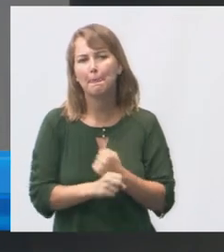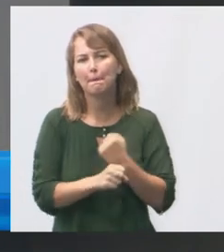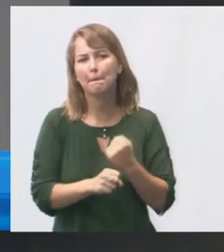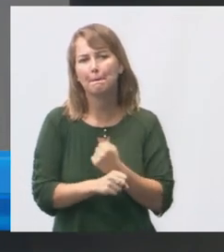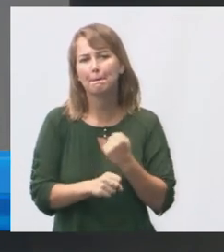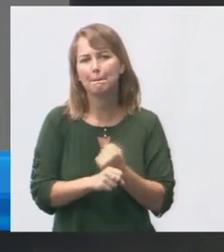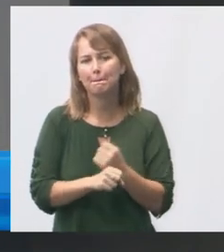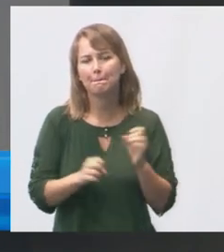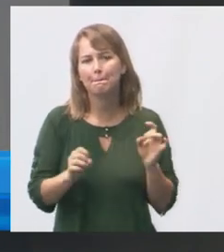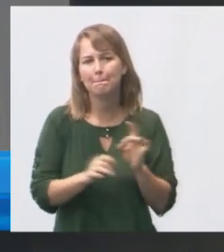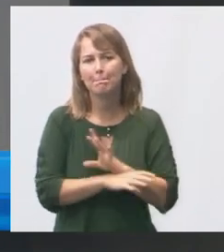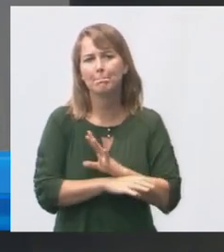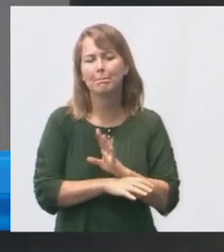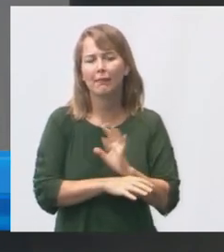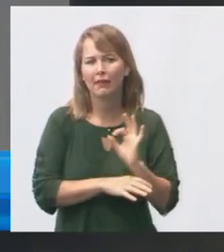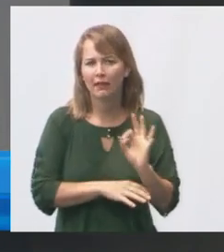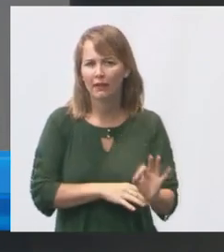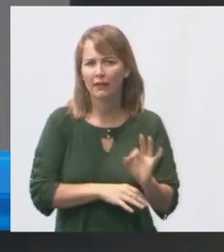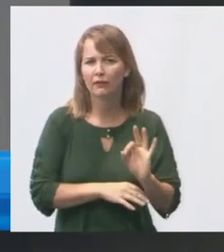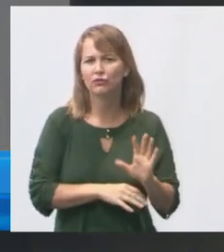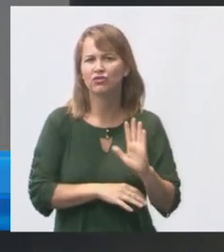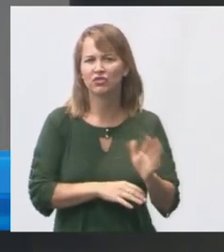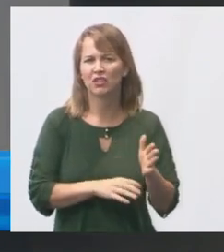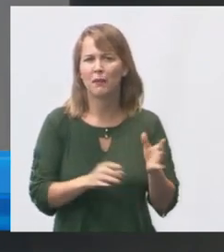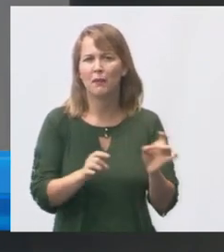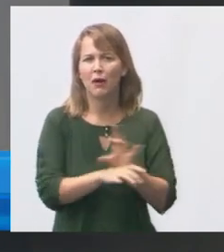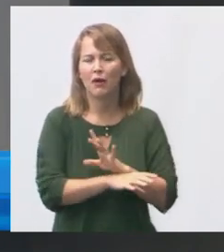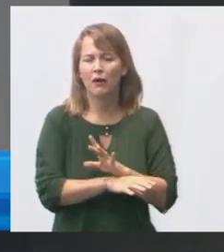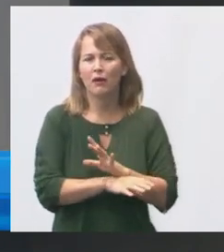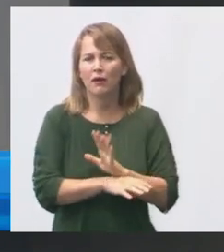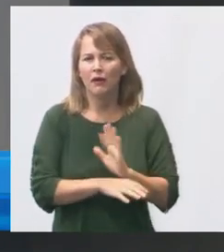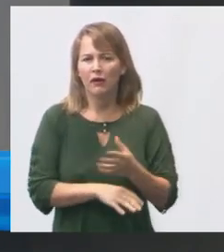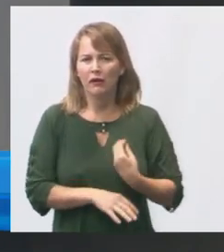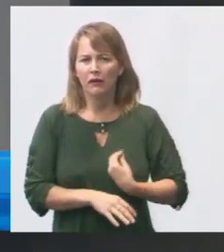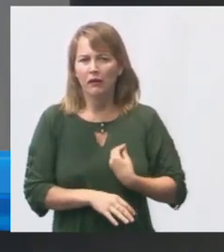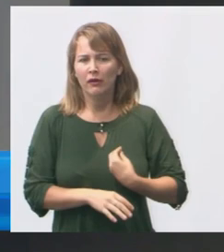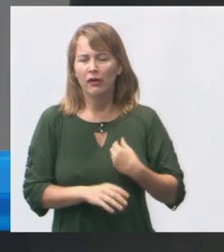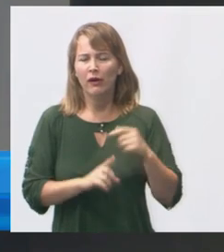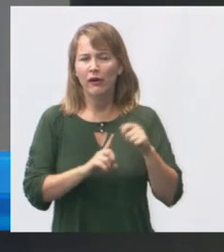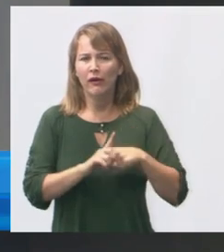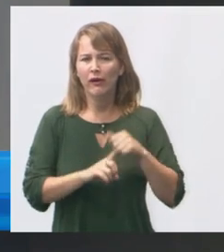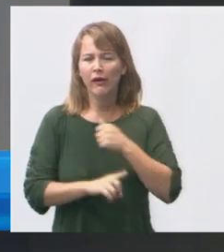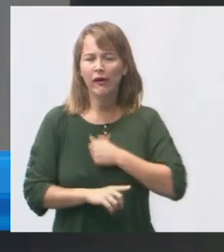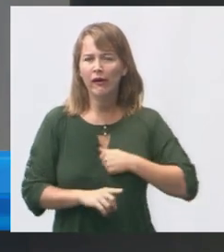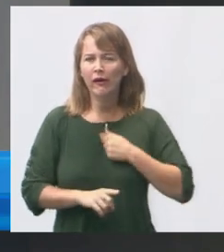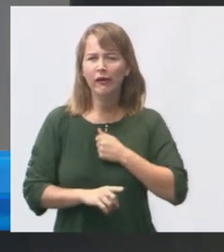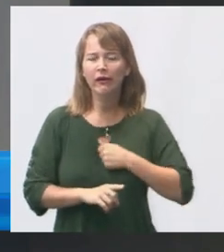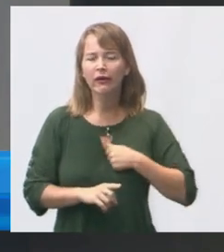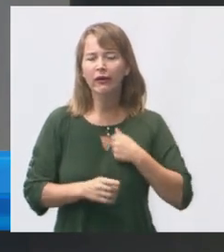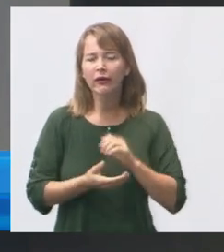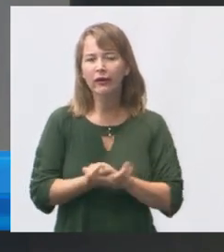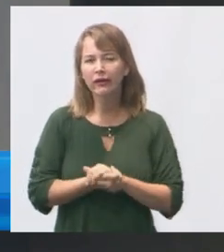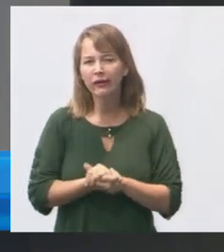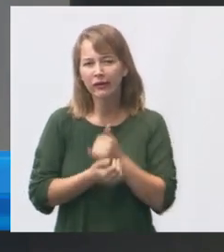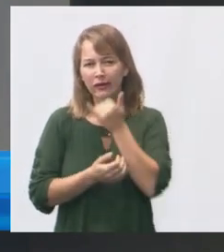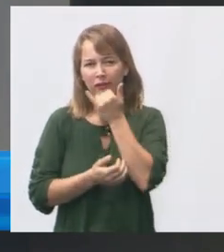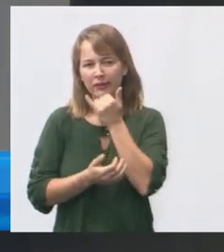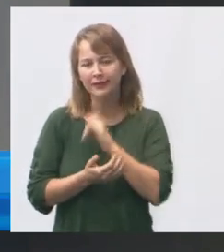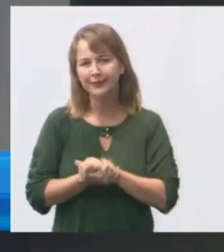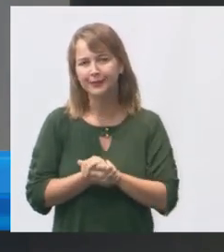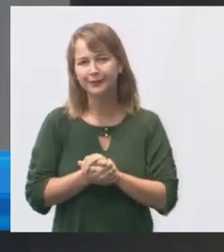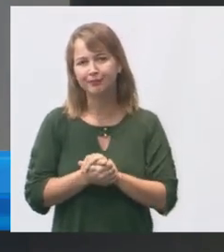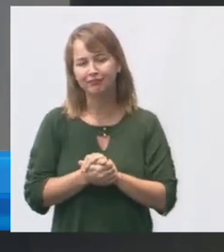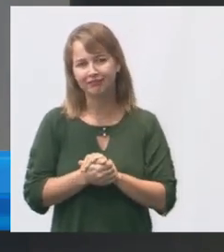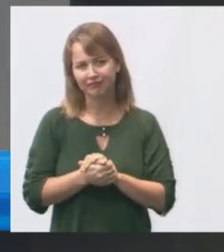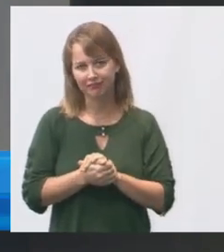isso aqui já está pronto com certeza há bastante tempo nós estivemos lá em agosto também então nova rampa finalizada a estrutura também irá